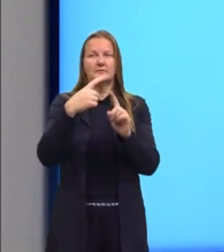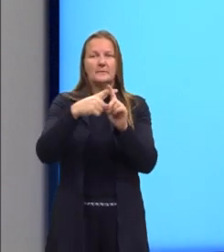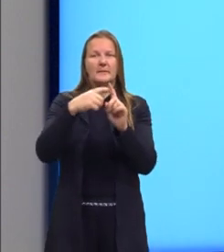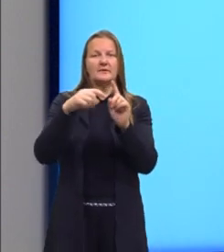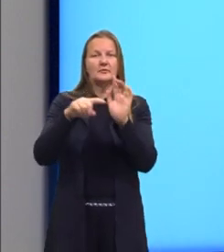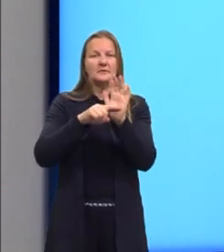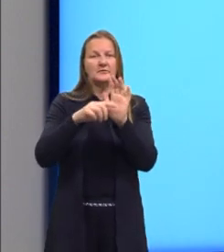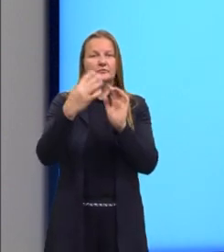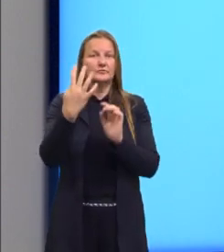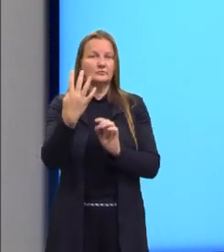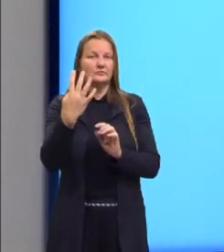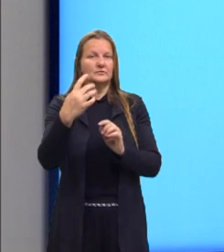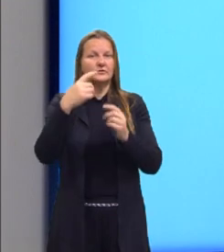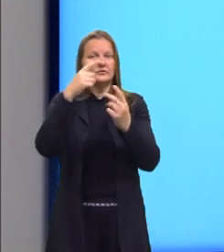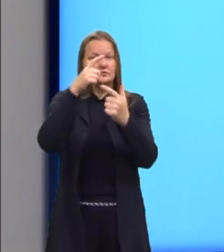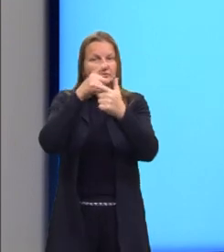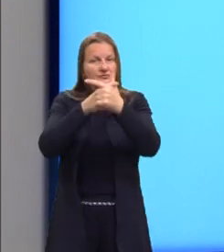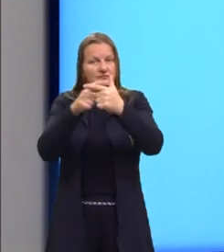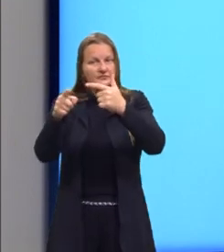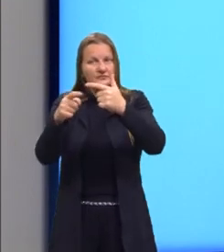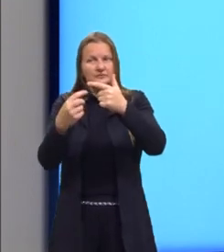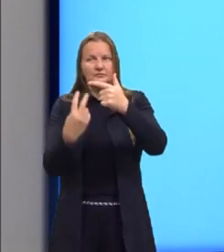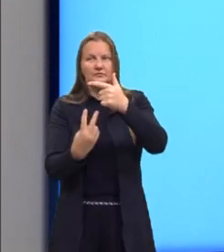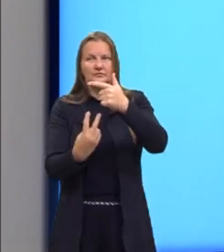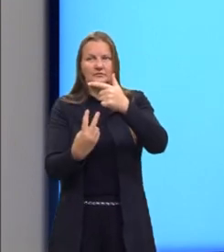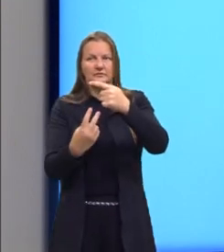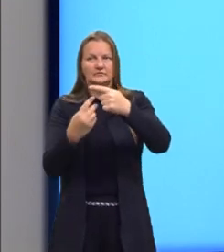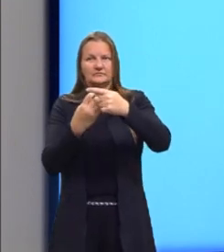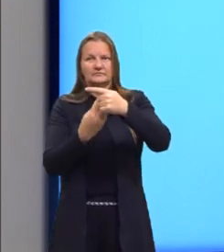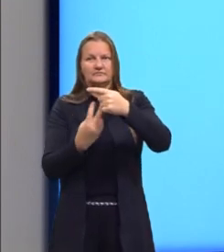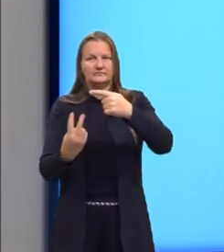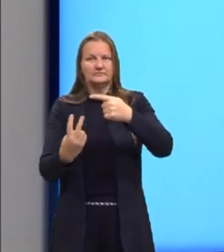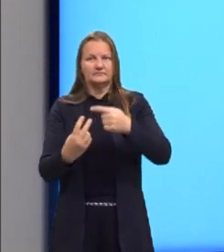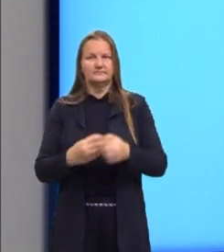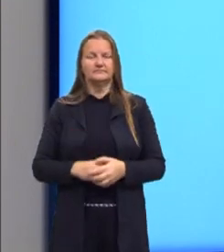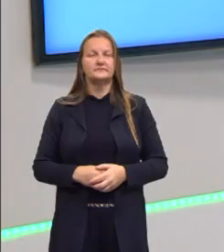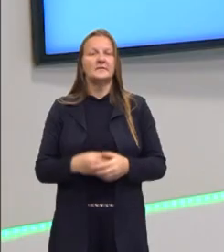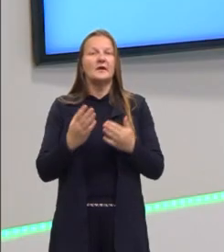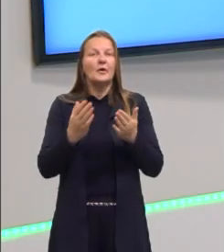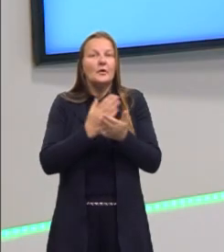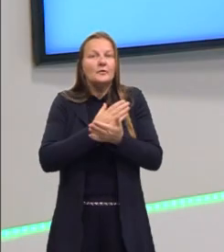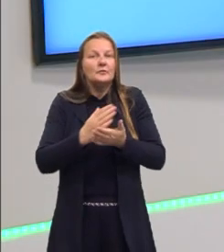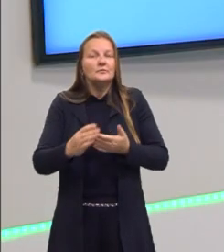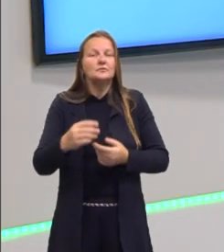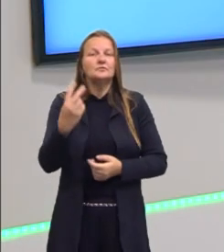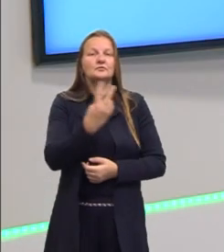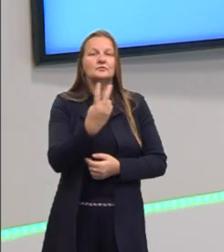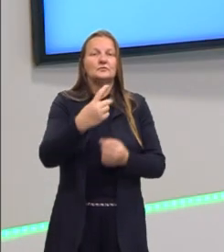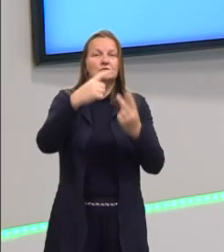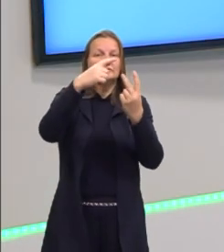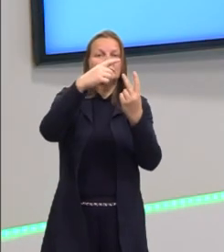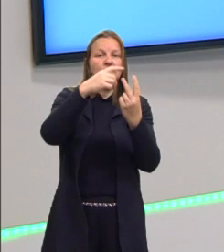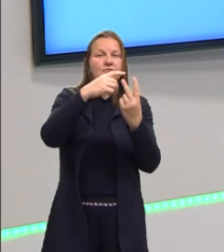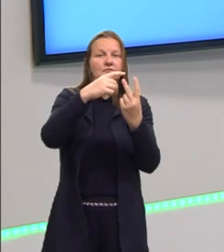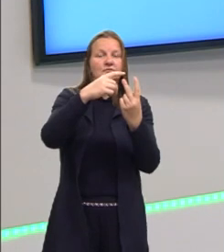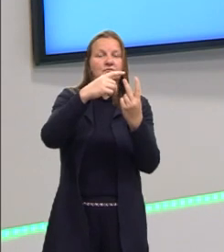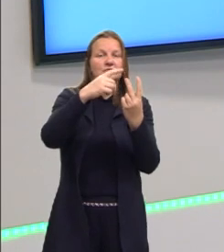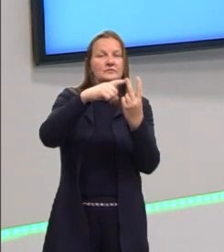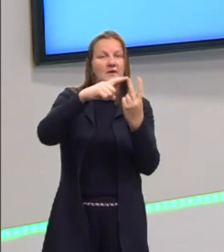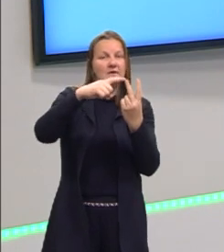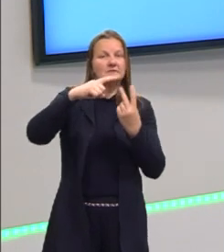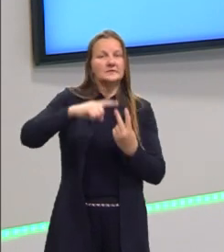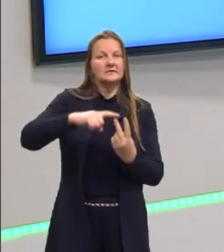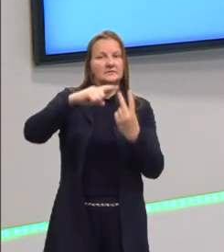ou menos 4, dividido por 2. Aqui, vamos partir, então, para as nossas duas raízes, porque uma